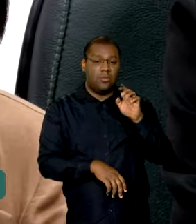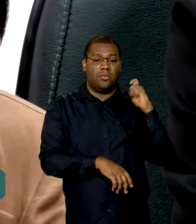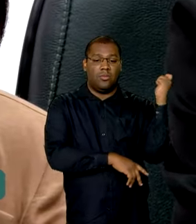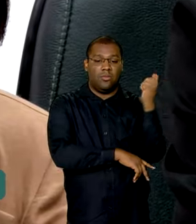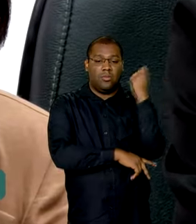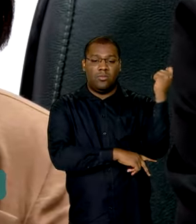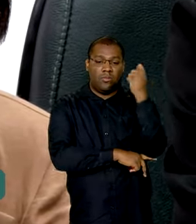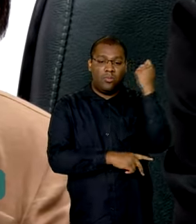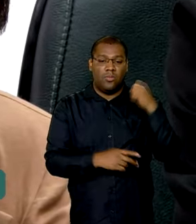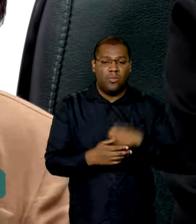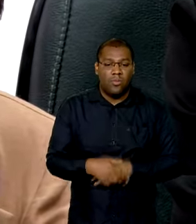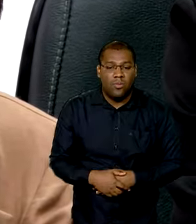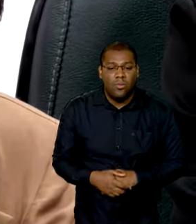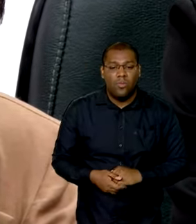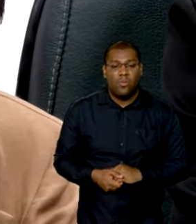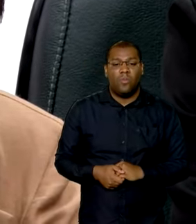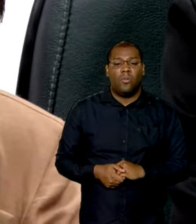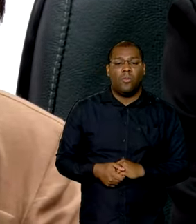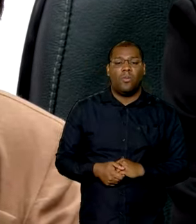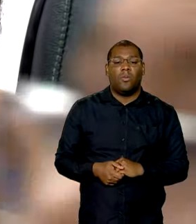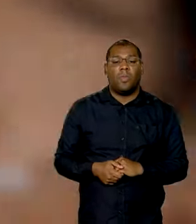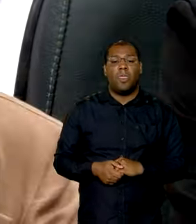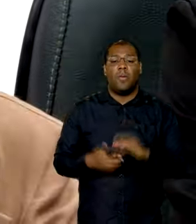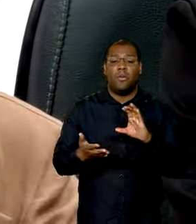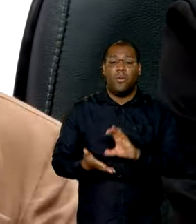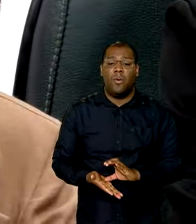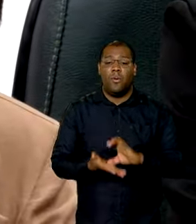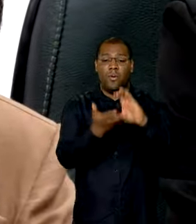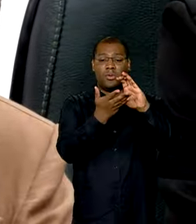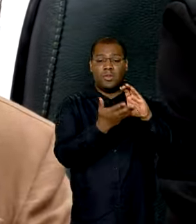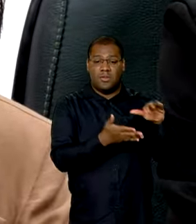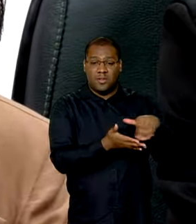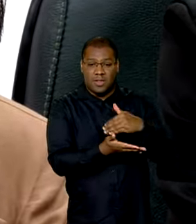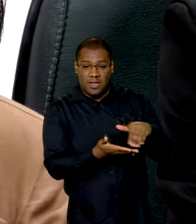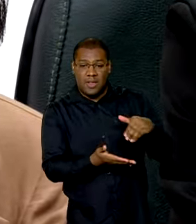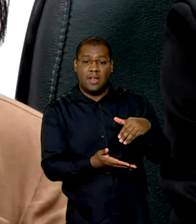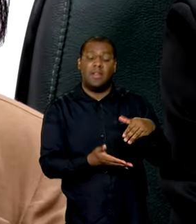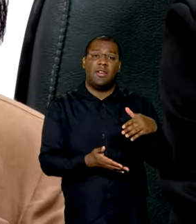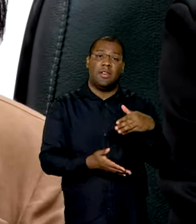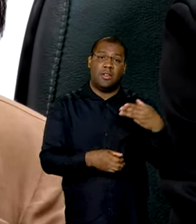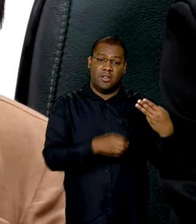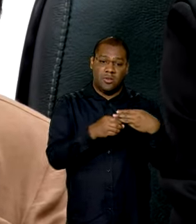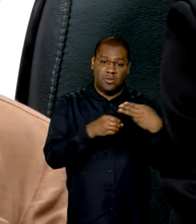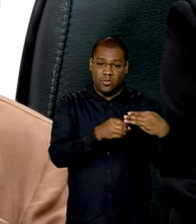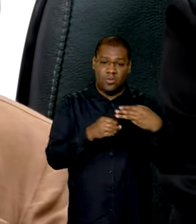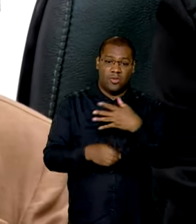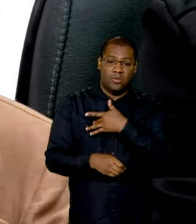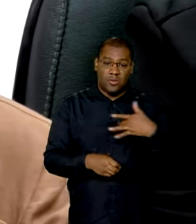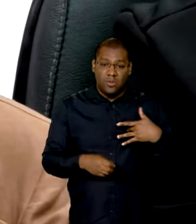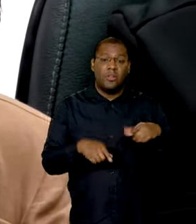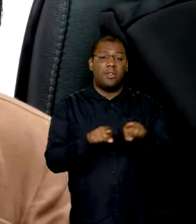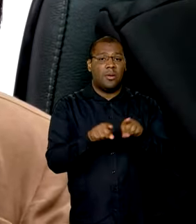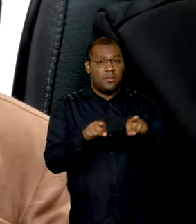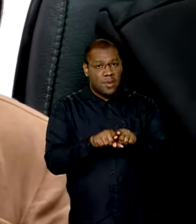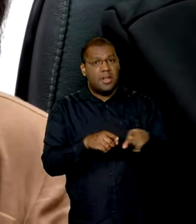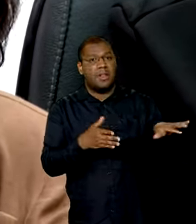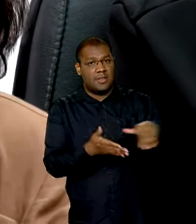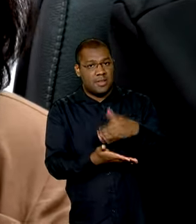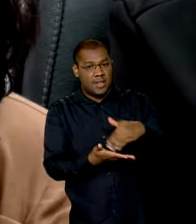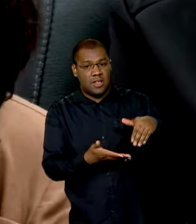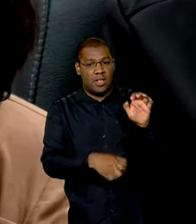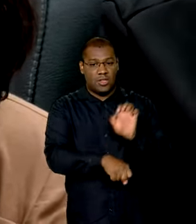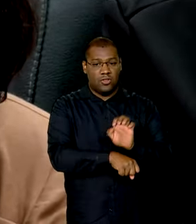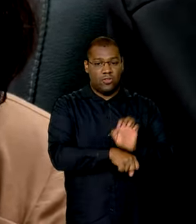levantamento feito pelo Conselho de Secretários Municipais de Saúde e pela Secretaria Estadual de Saúde